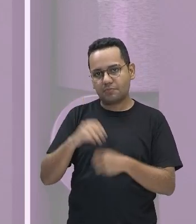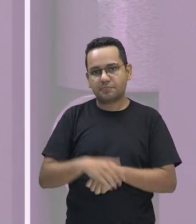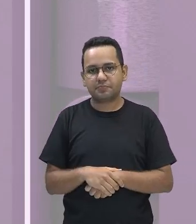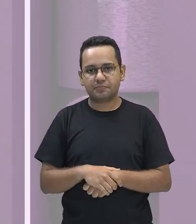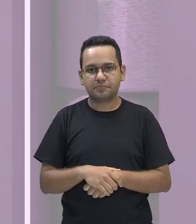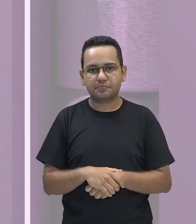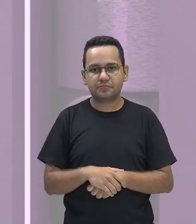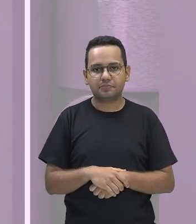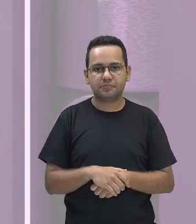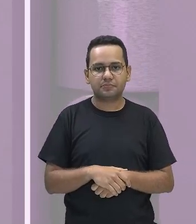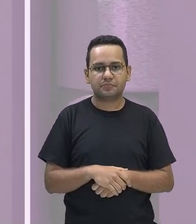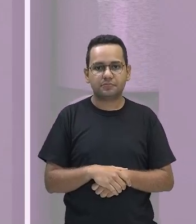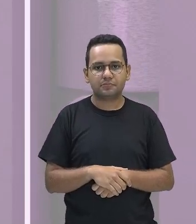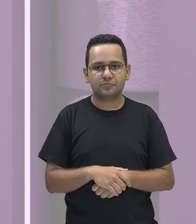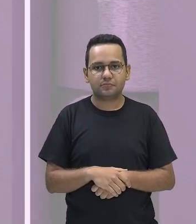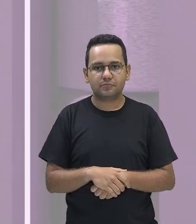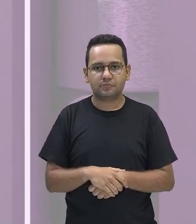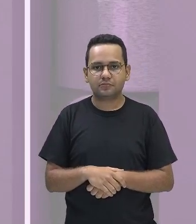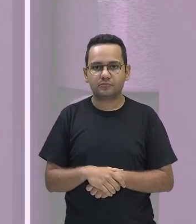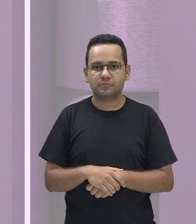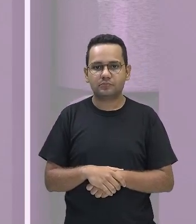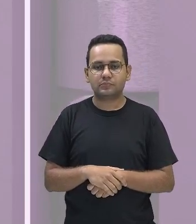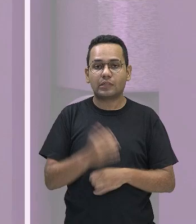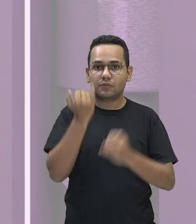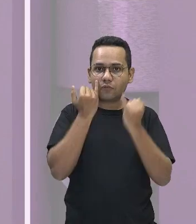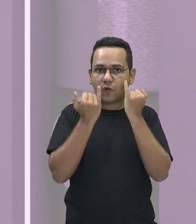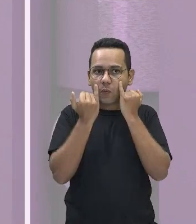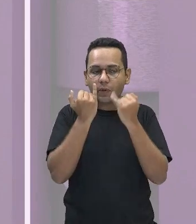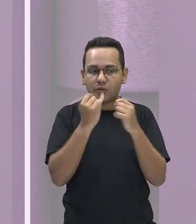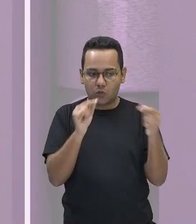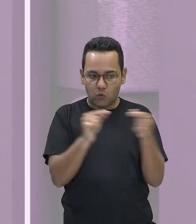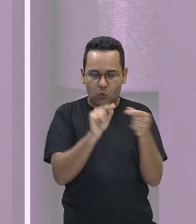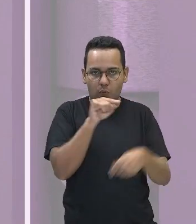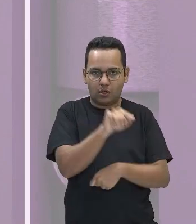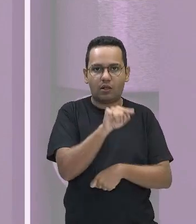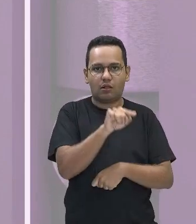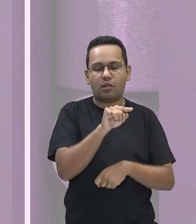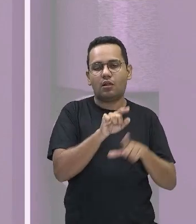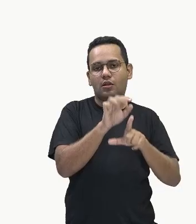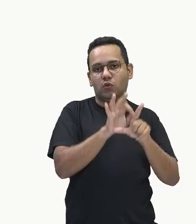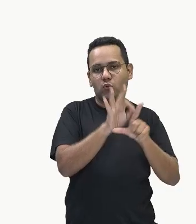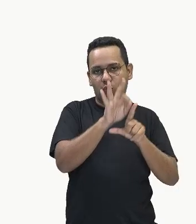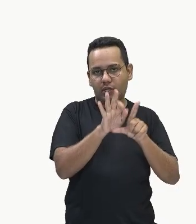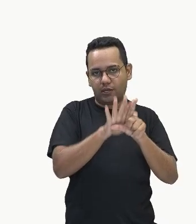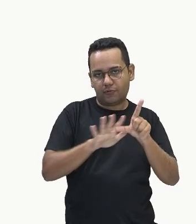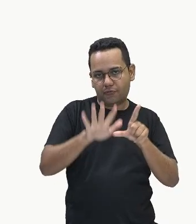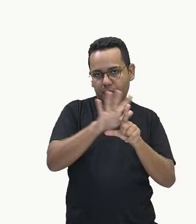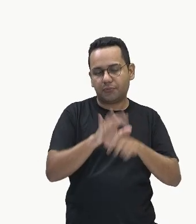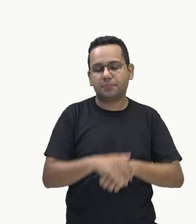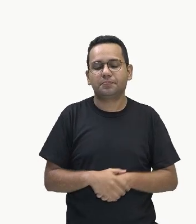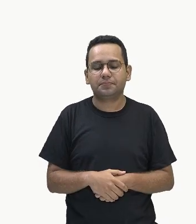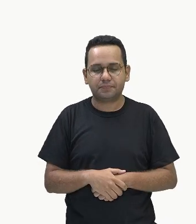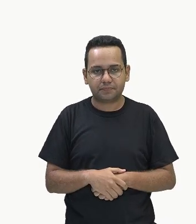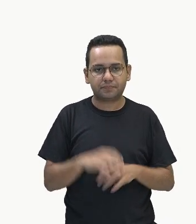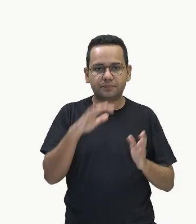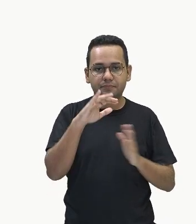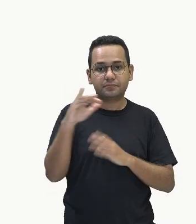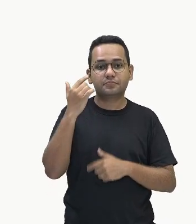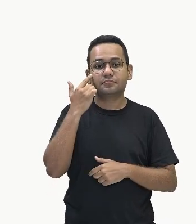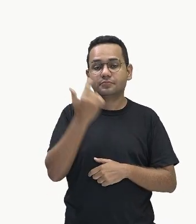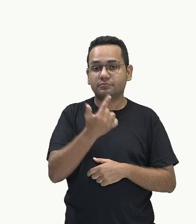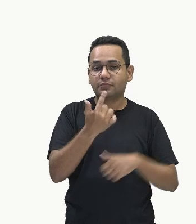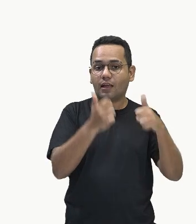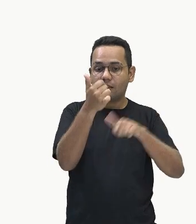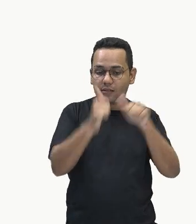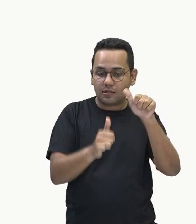daquelas informações, né, que estão ali nos gráficos, tudo bem? Então, vem comigo! Analisando gráficos e